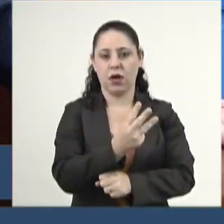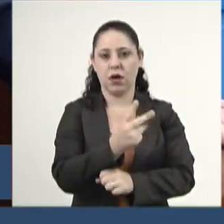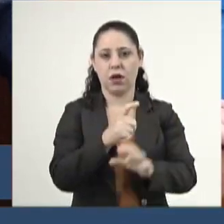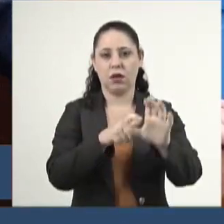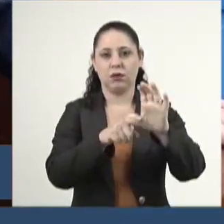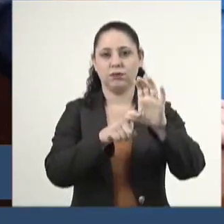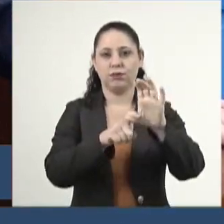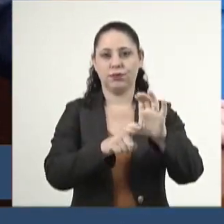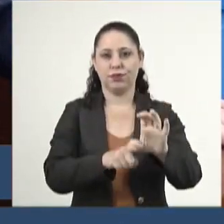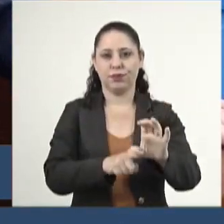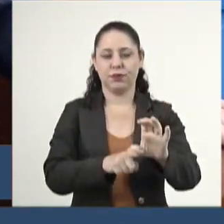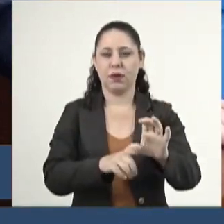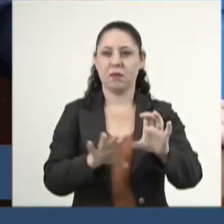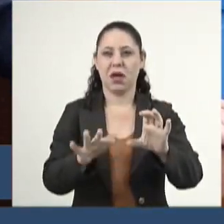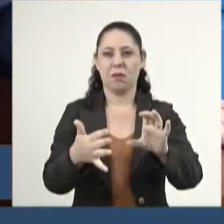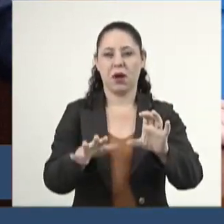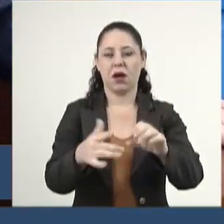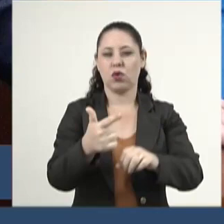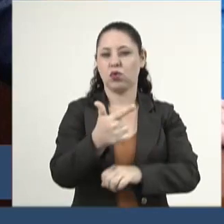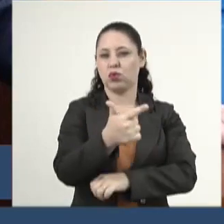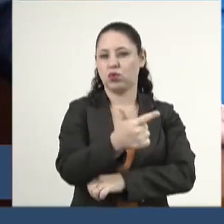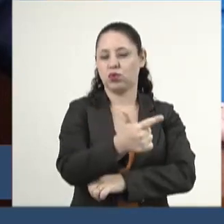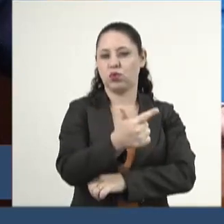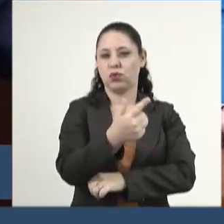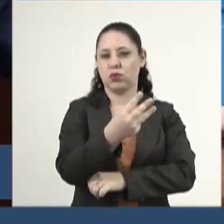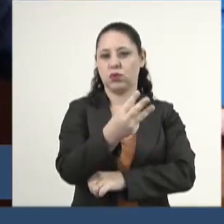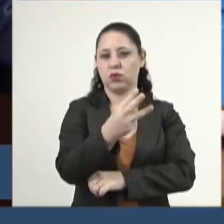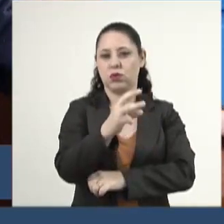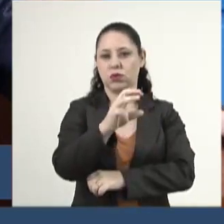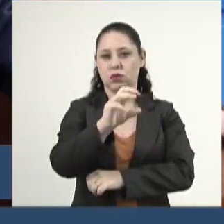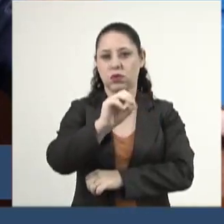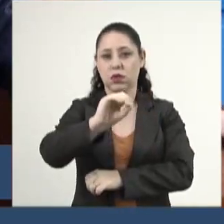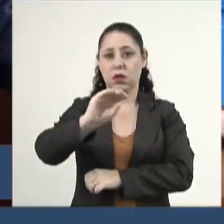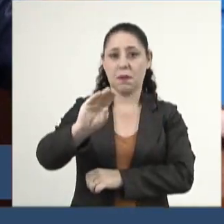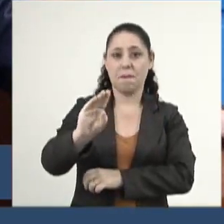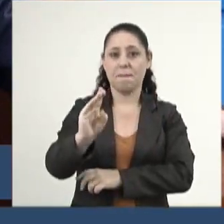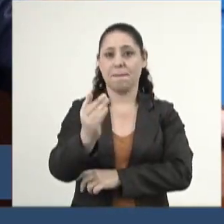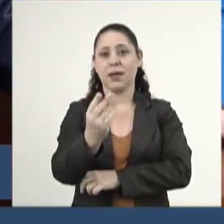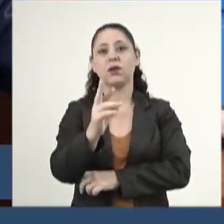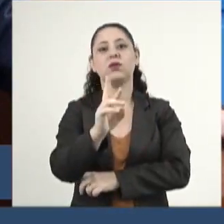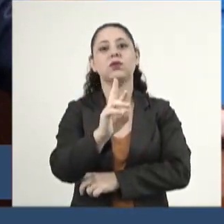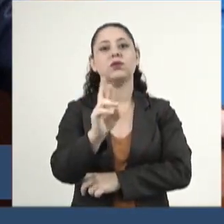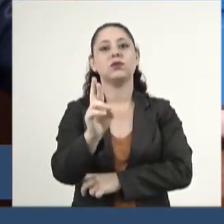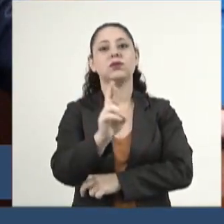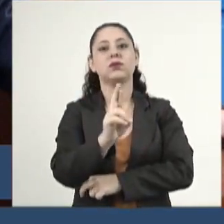um déficit na ordem de 230 bilhões de reais.